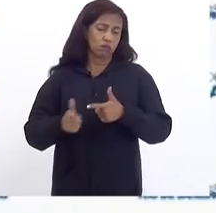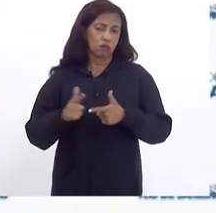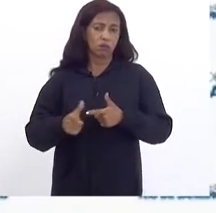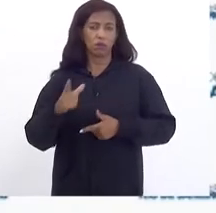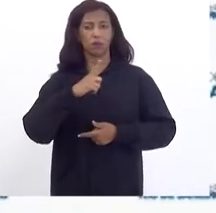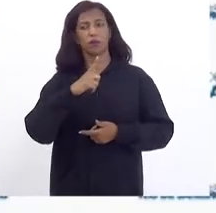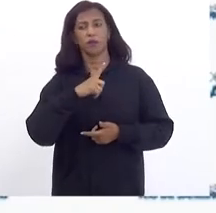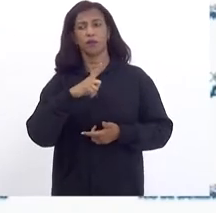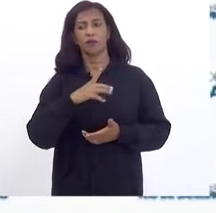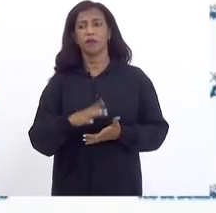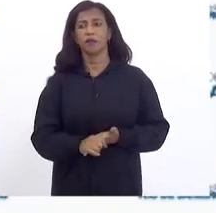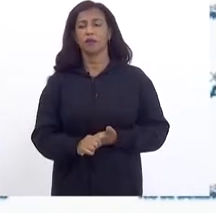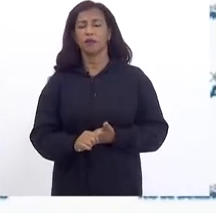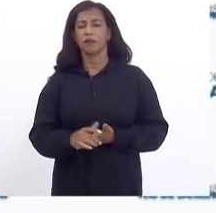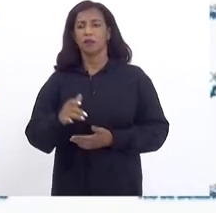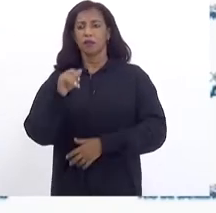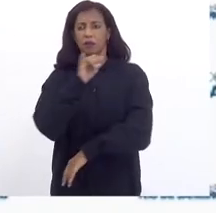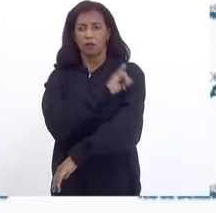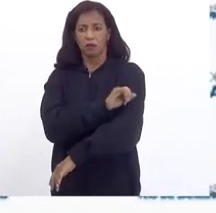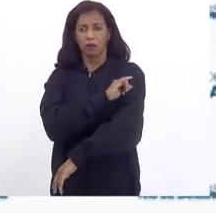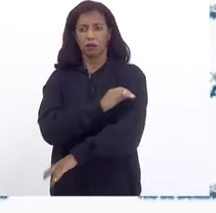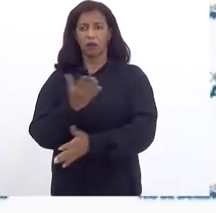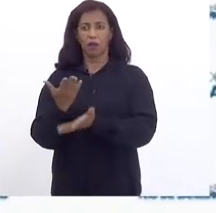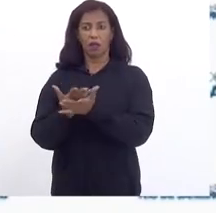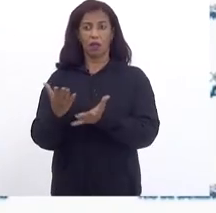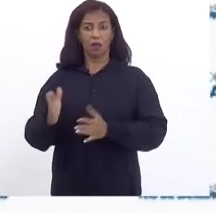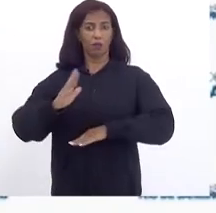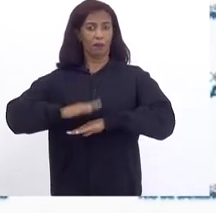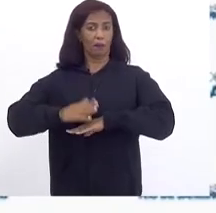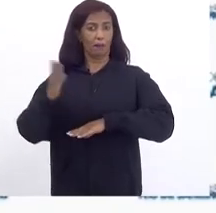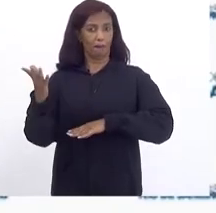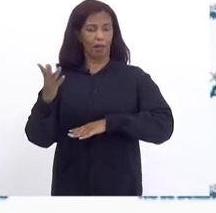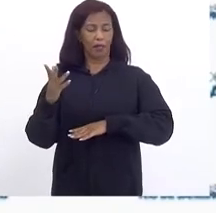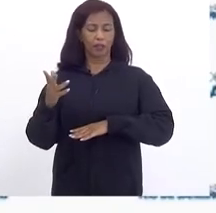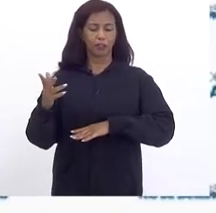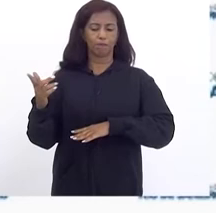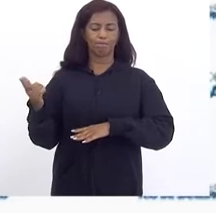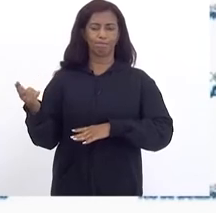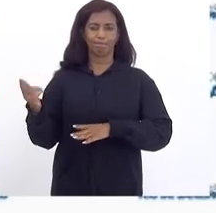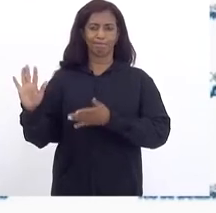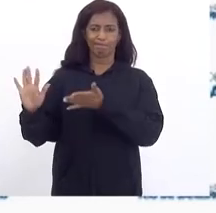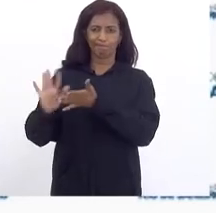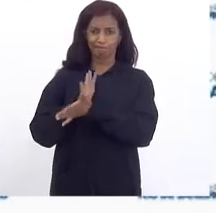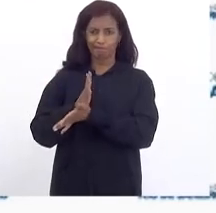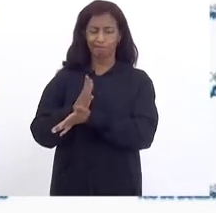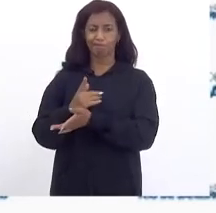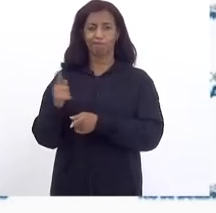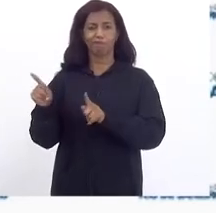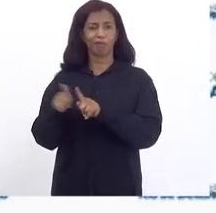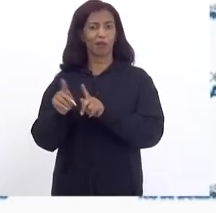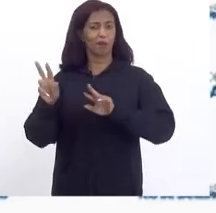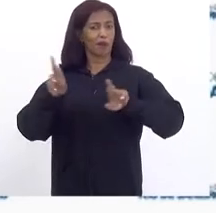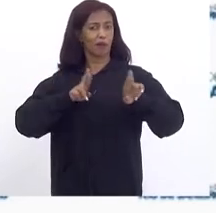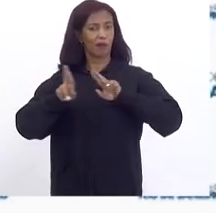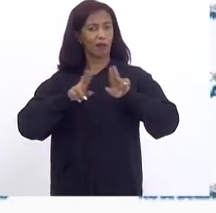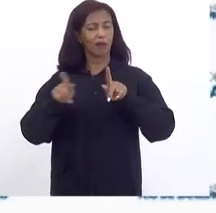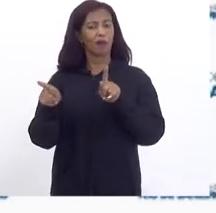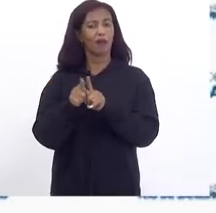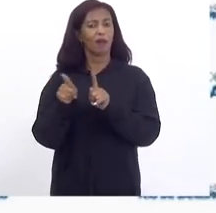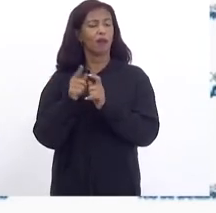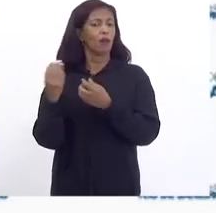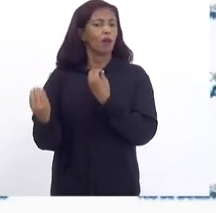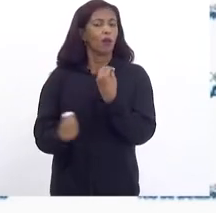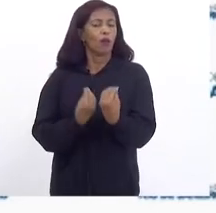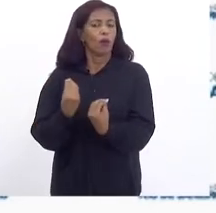Que é O Rio de Janeiro Acabou sendo Um dos mais prejudicados E isso tem Uma relação Também direta Da forma Como